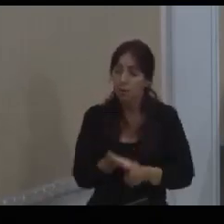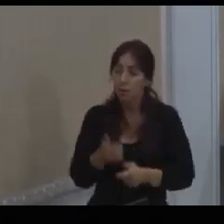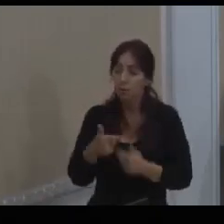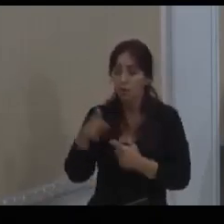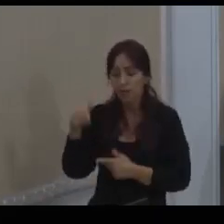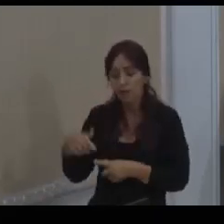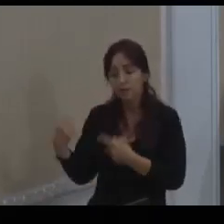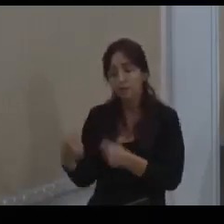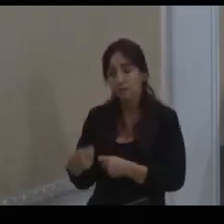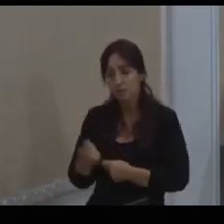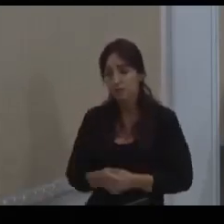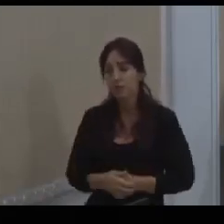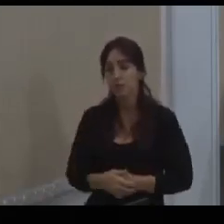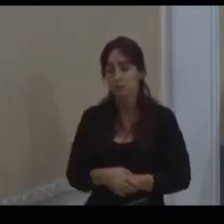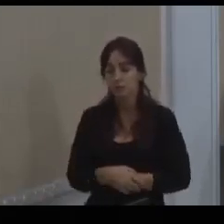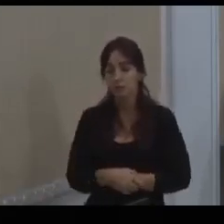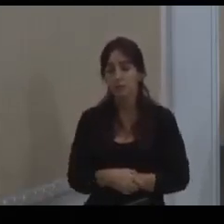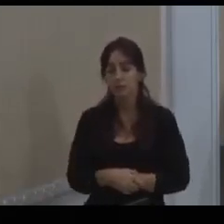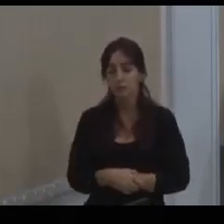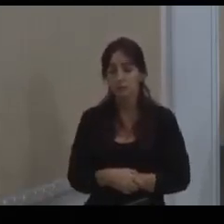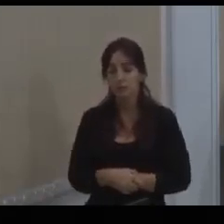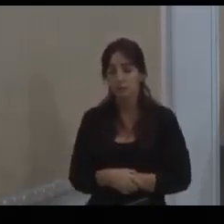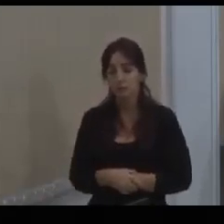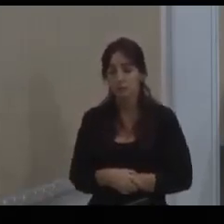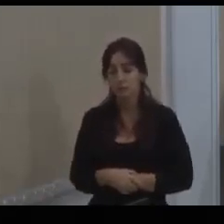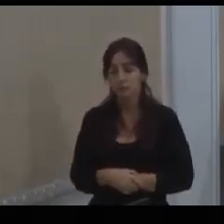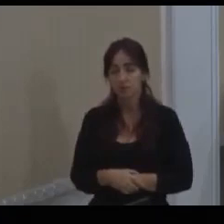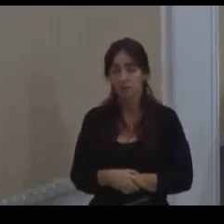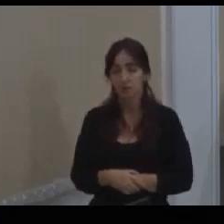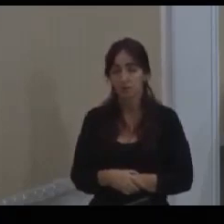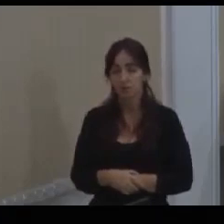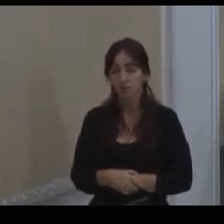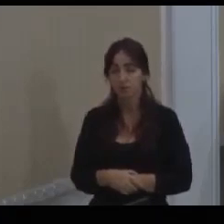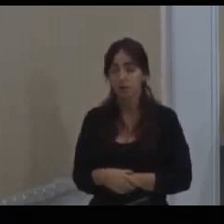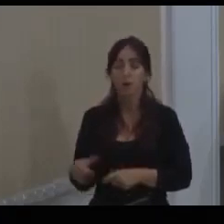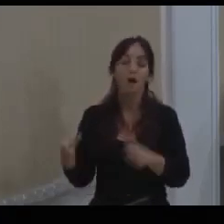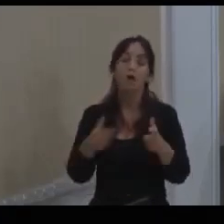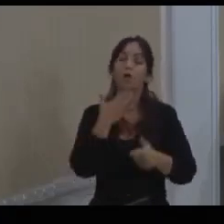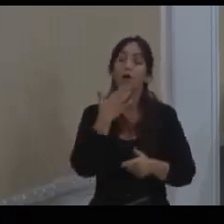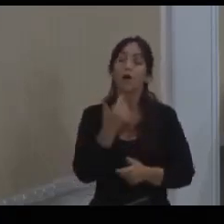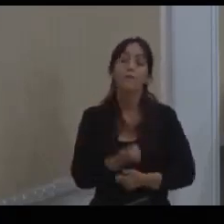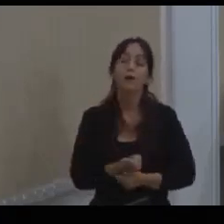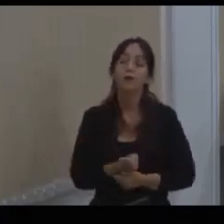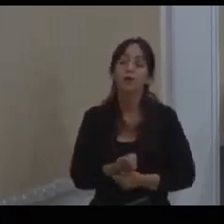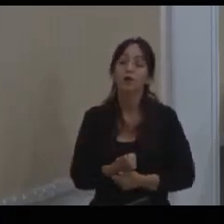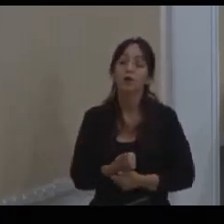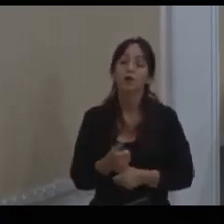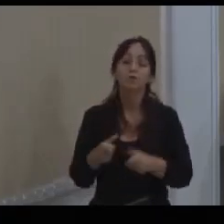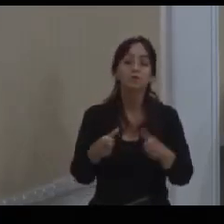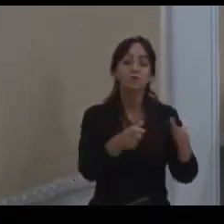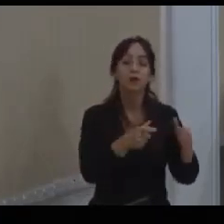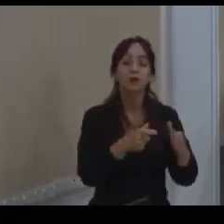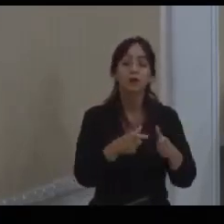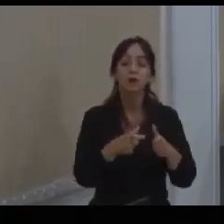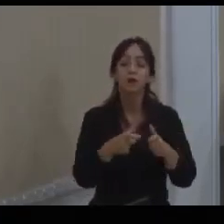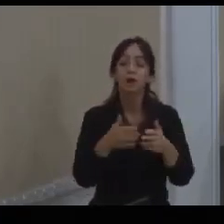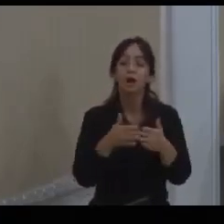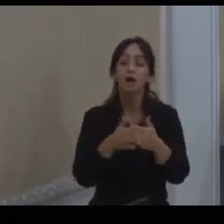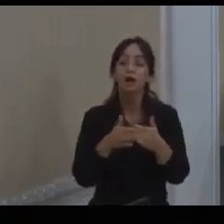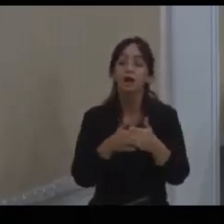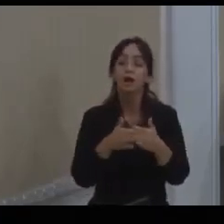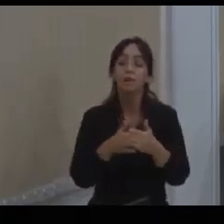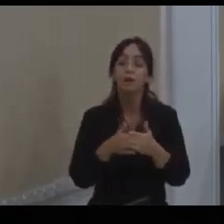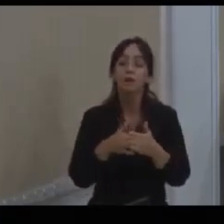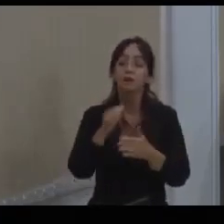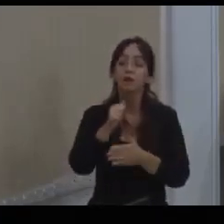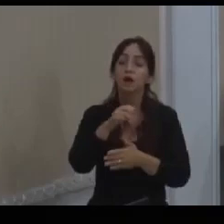vereador. Eles é que precisam mais. Que é um lugar melhor do que a região da limite da Toro Carlos